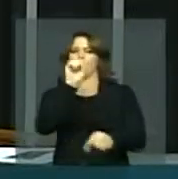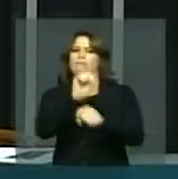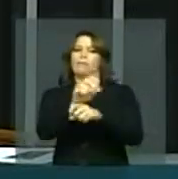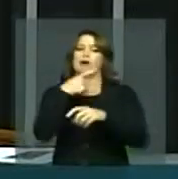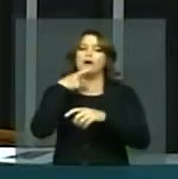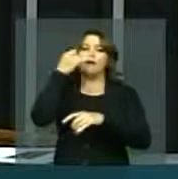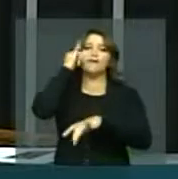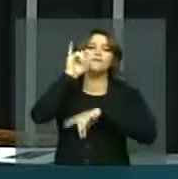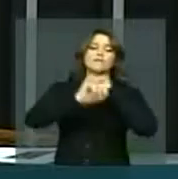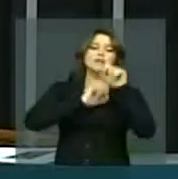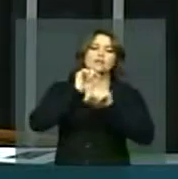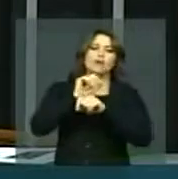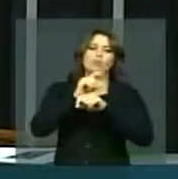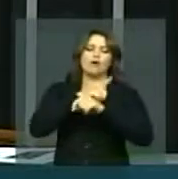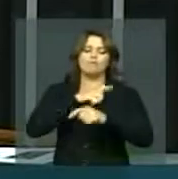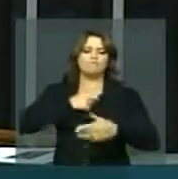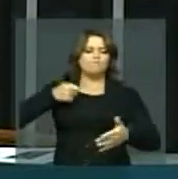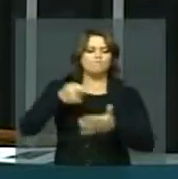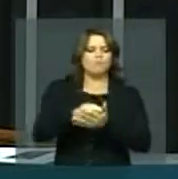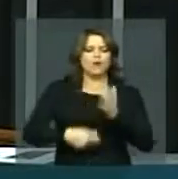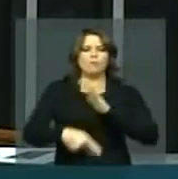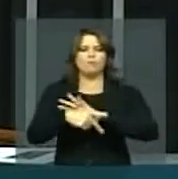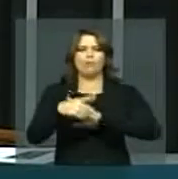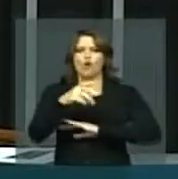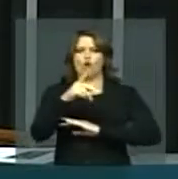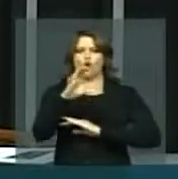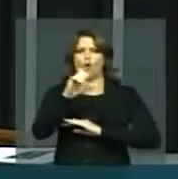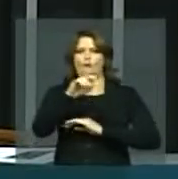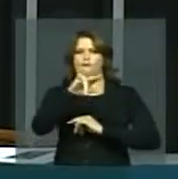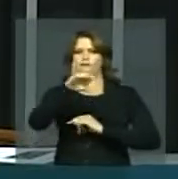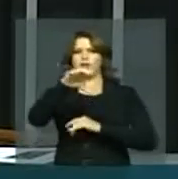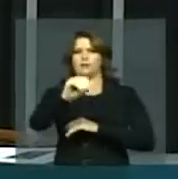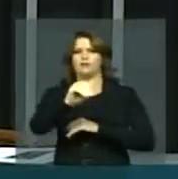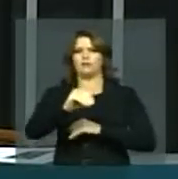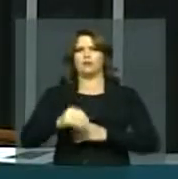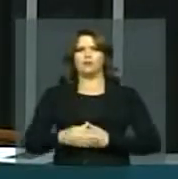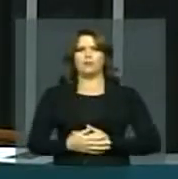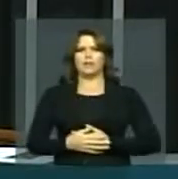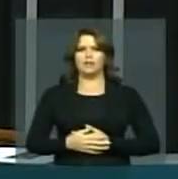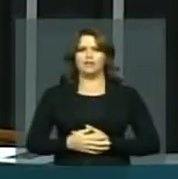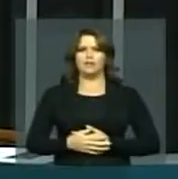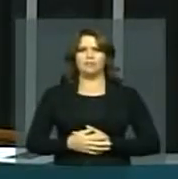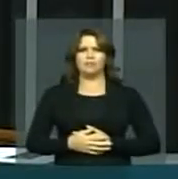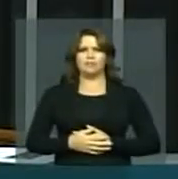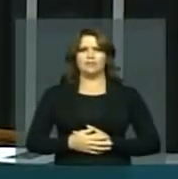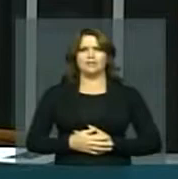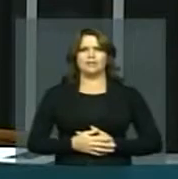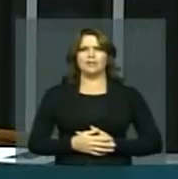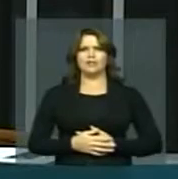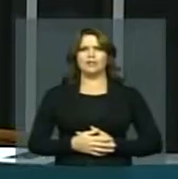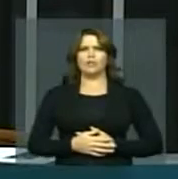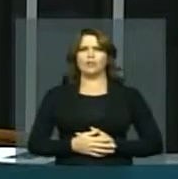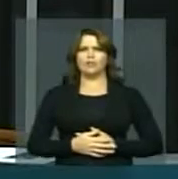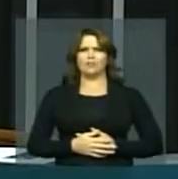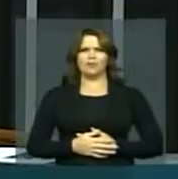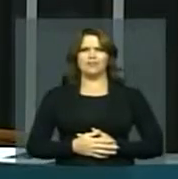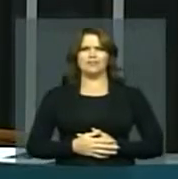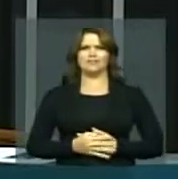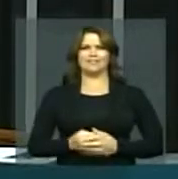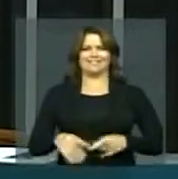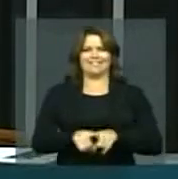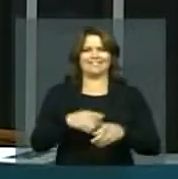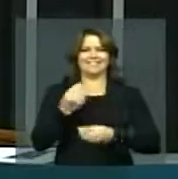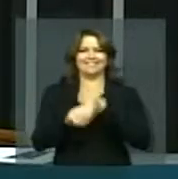evitar a radicalização do conflito, para evitar fatos desagradáveis, inclusive com